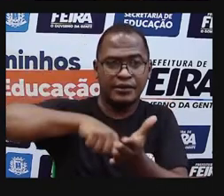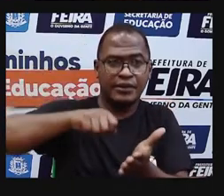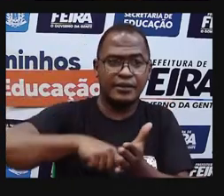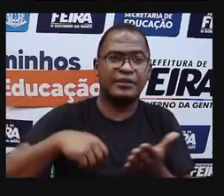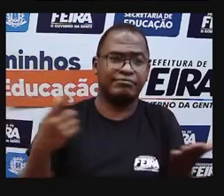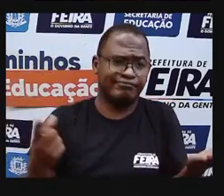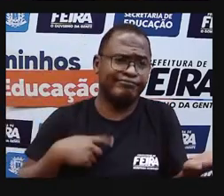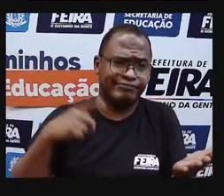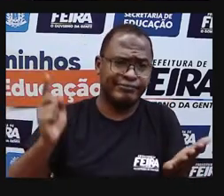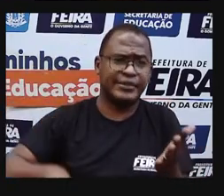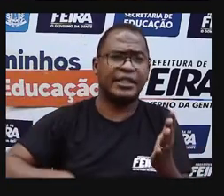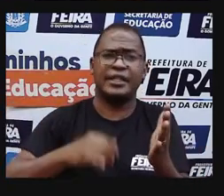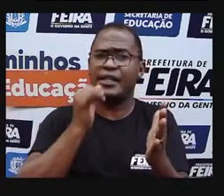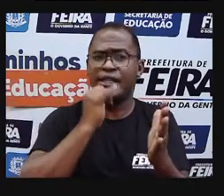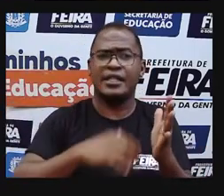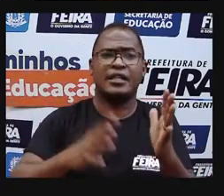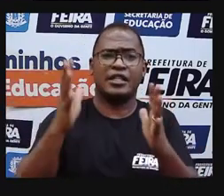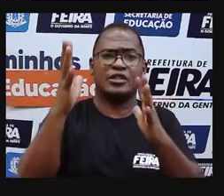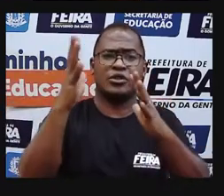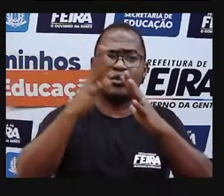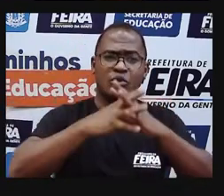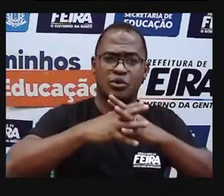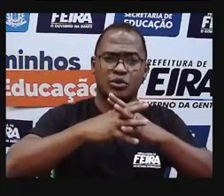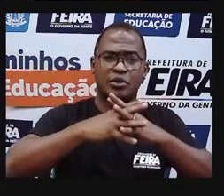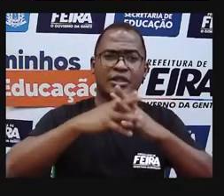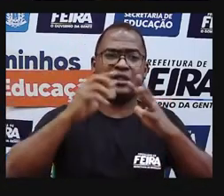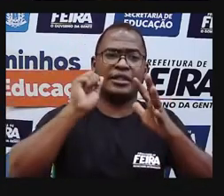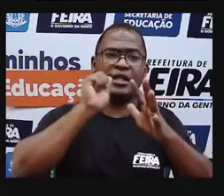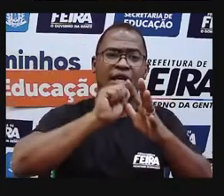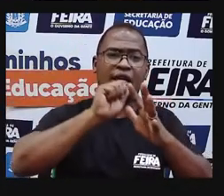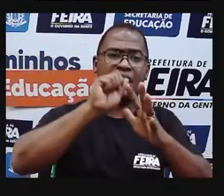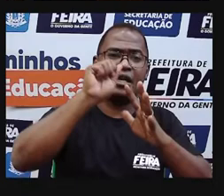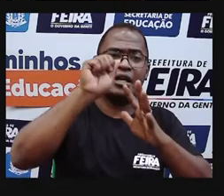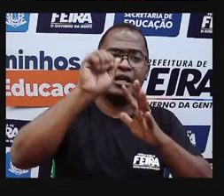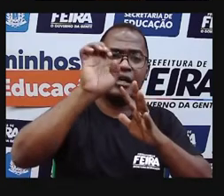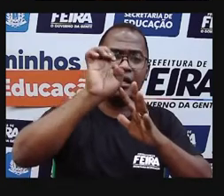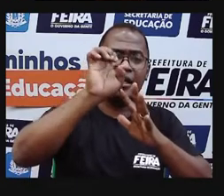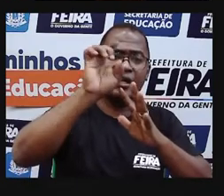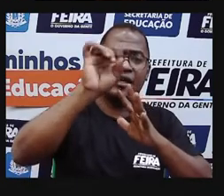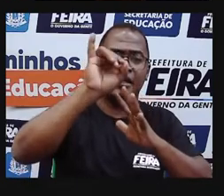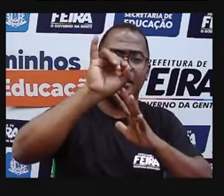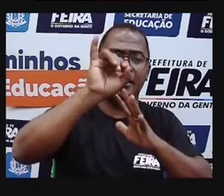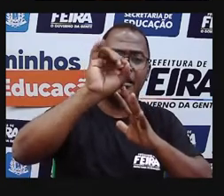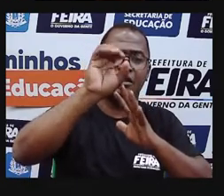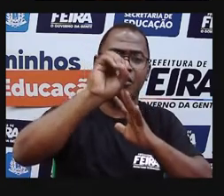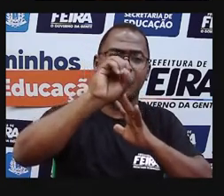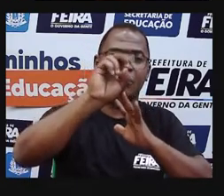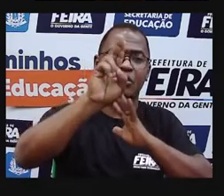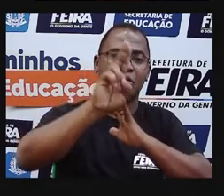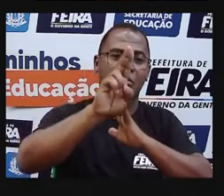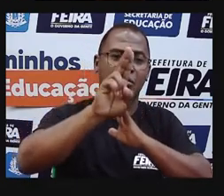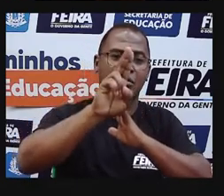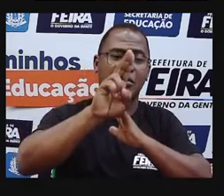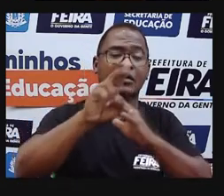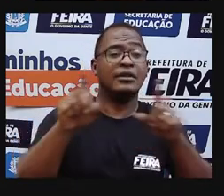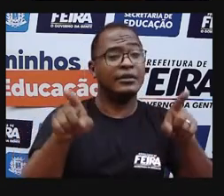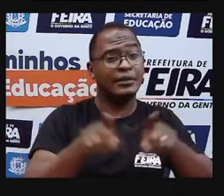vogais, tem os sons que nós juntamos. A matemática também. A matemática também existe uma